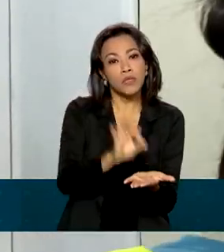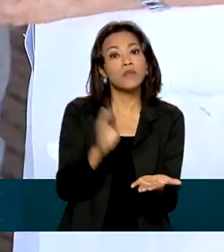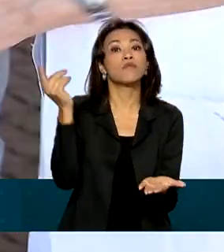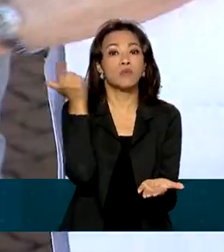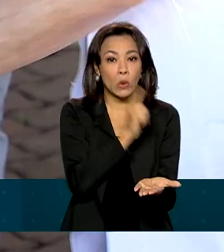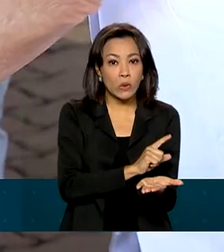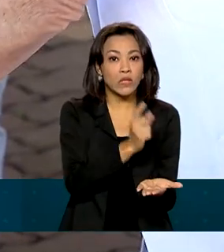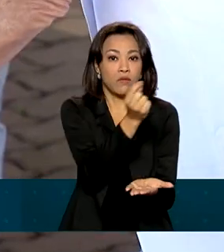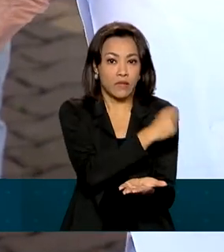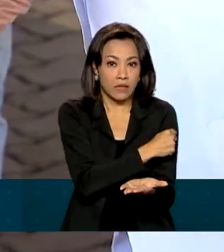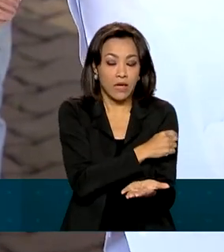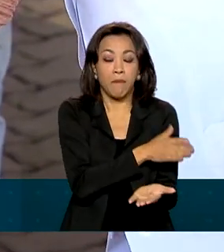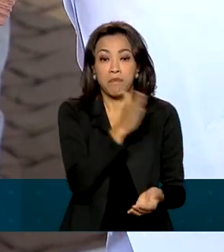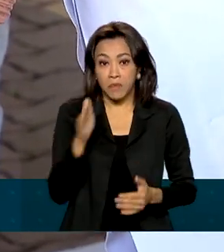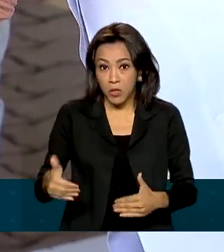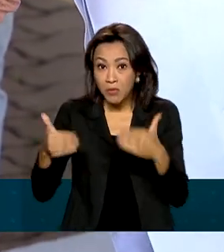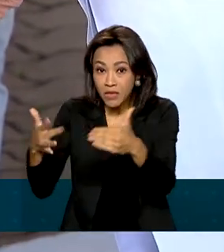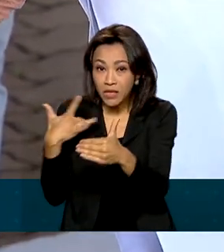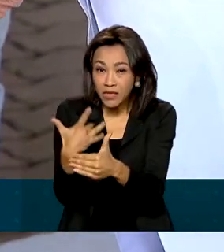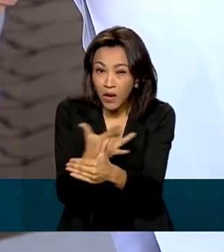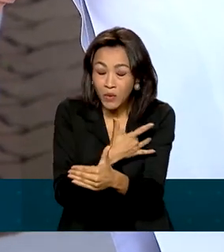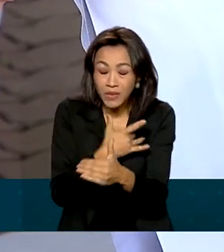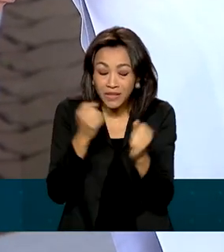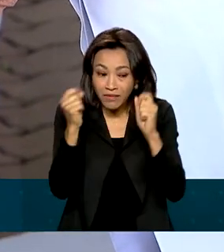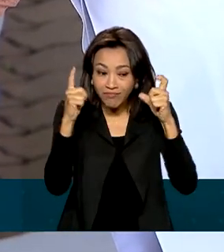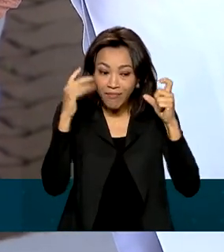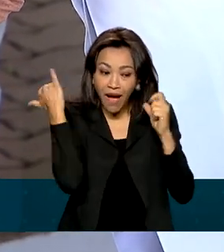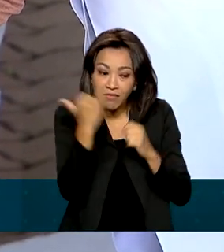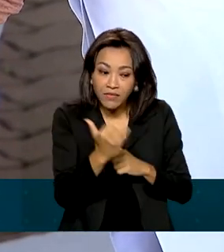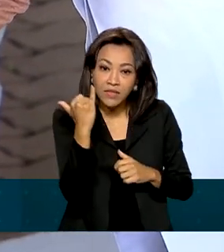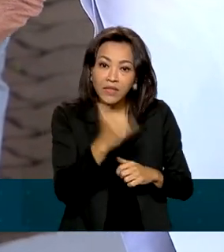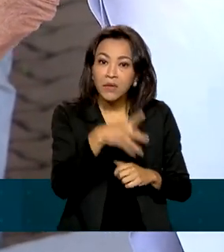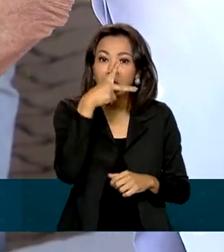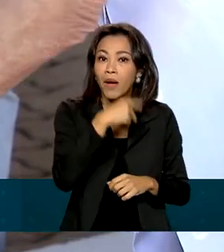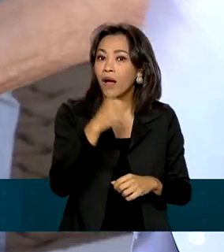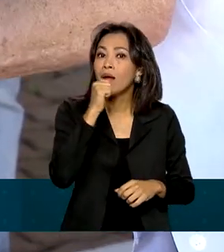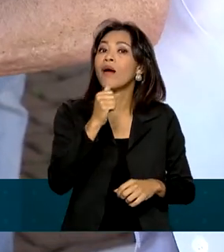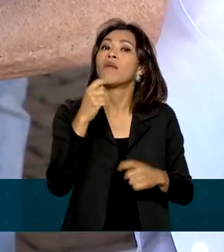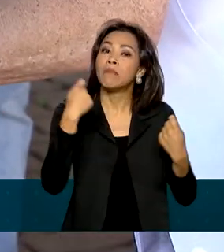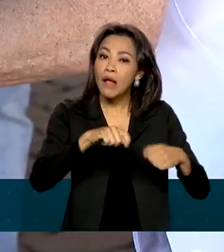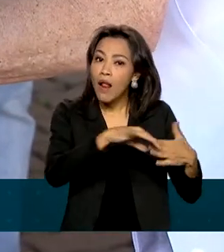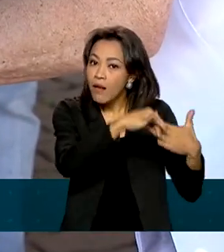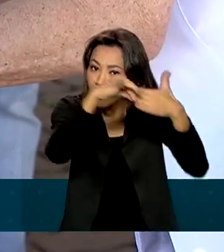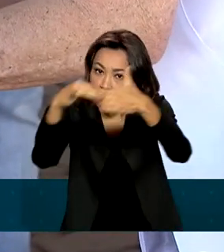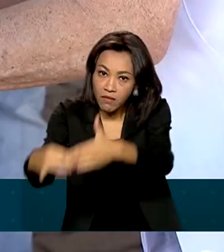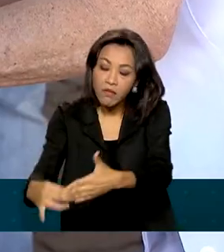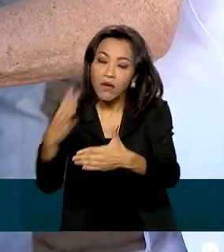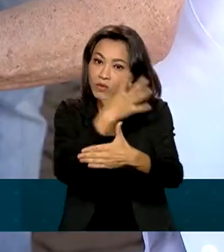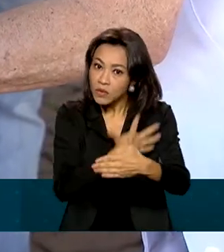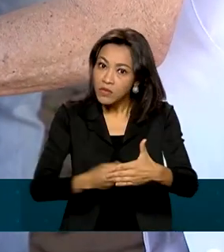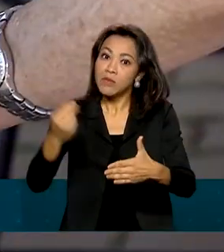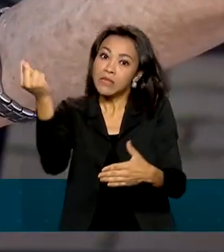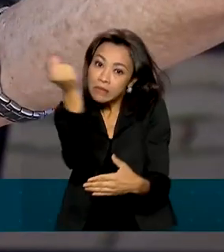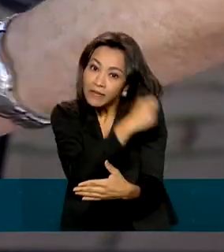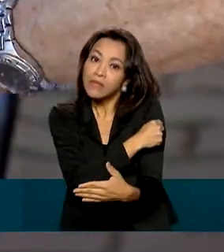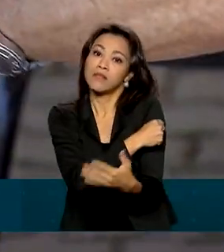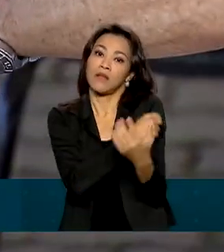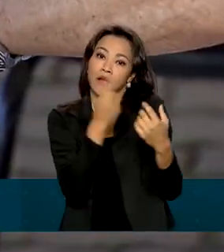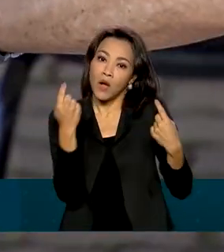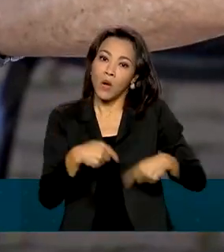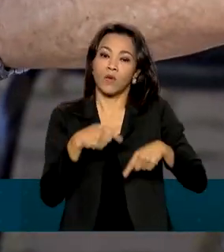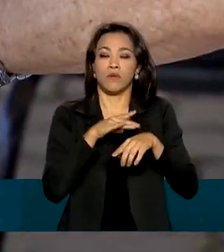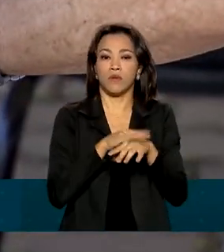imunizado. E o Ministério da Saúde alerta para que os pais não deixem de proteger os filhos contra o sarampo. A